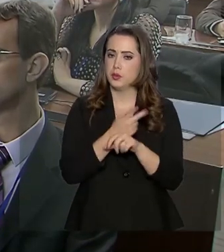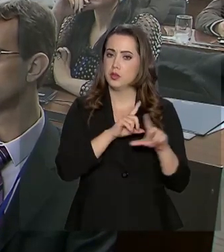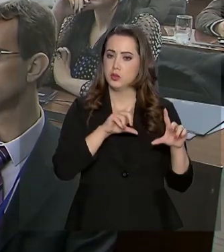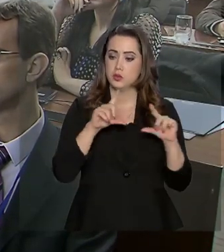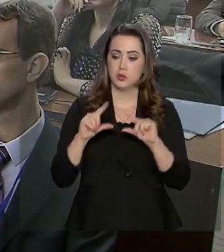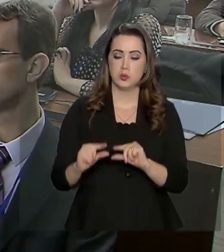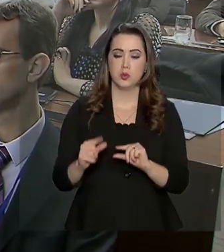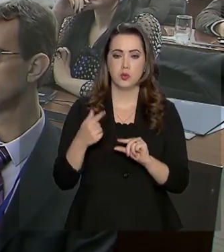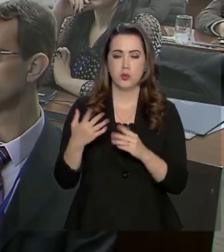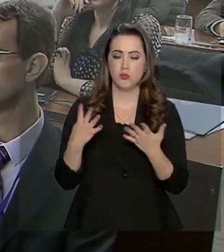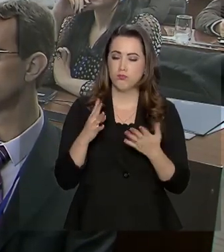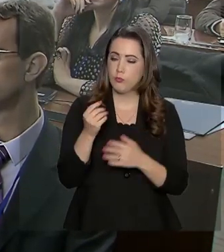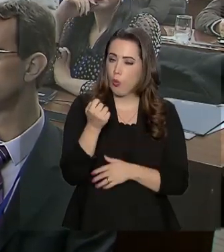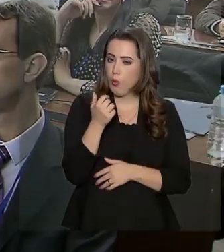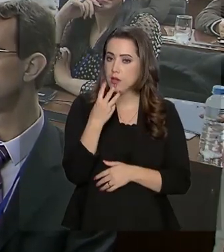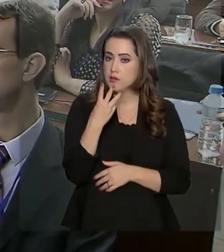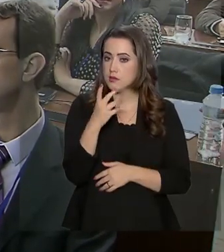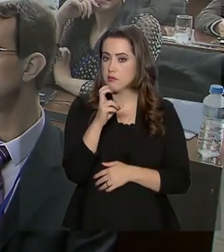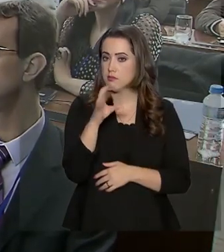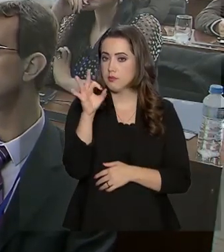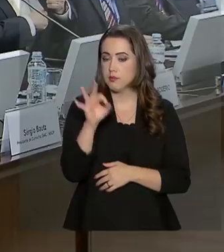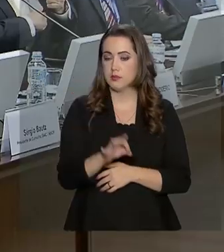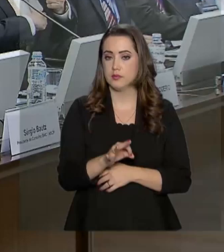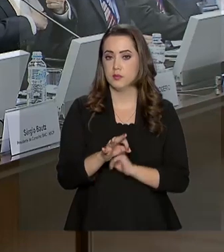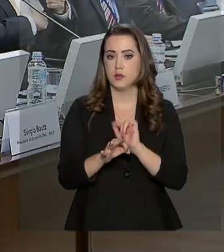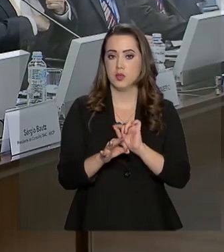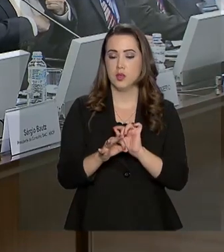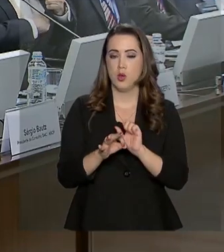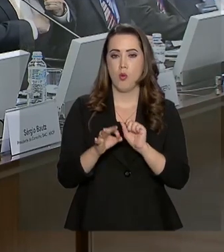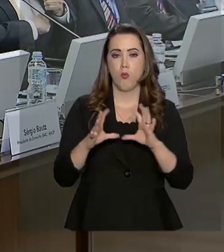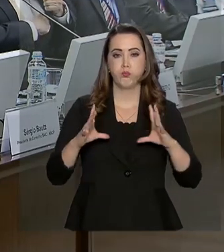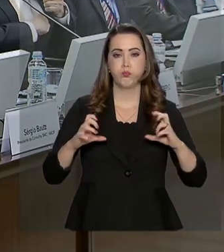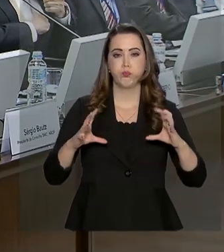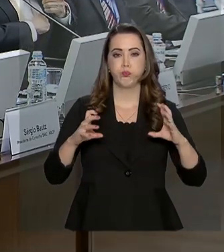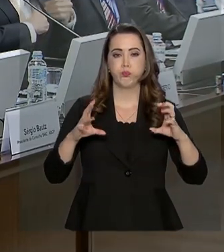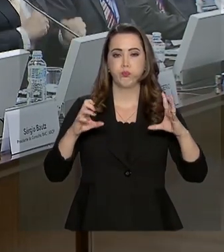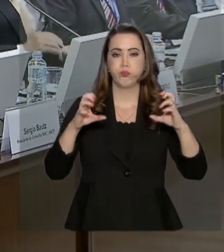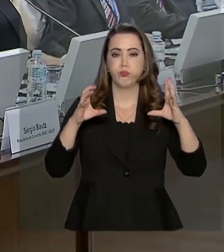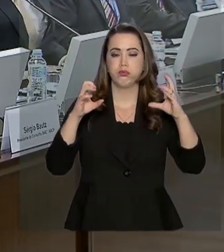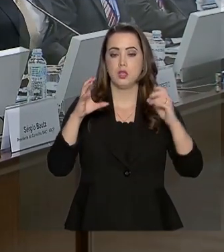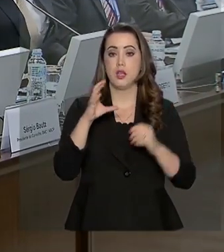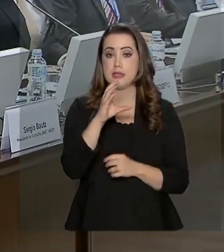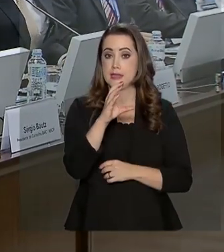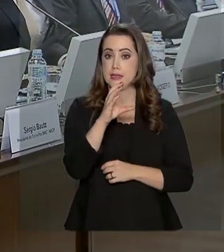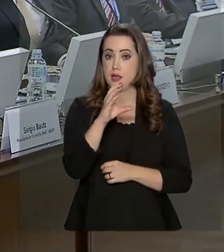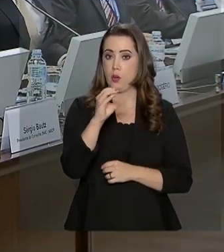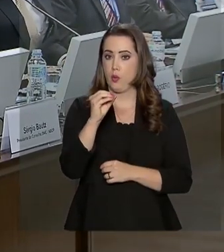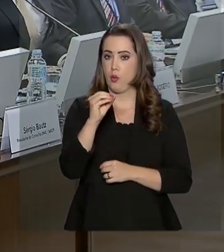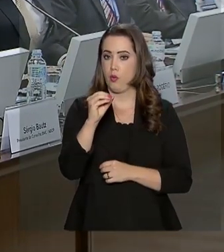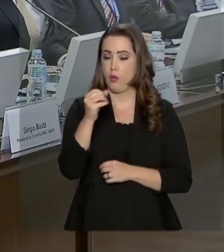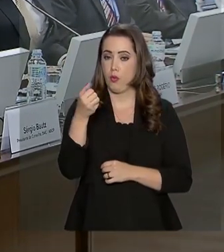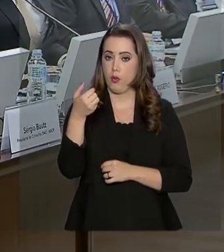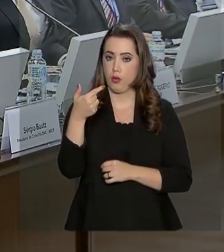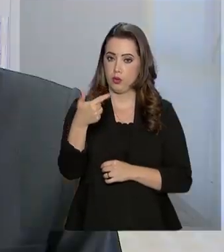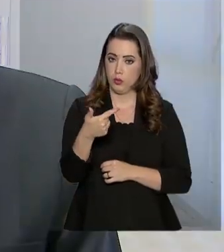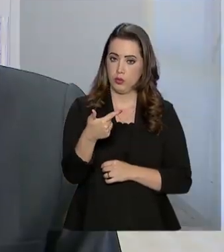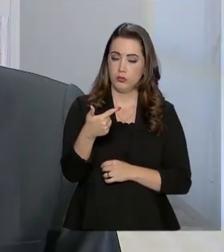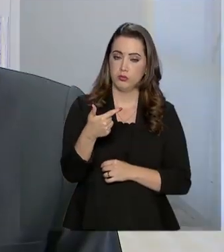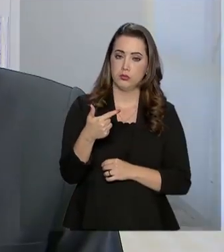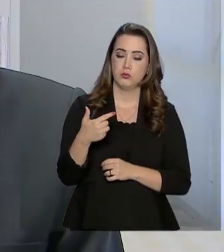diminuir em quase 35% o lançamento de CO2 na atmosfera até 2050.